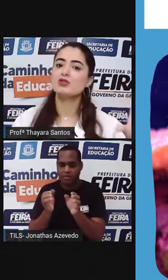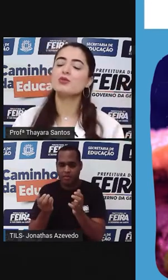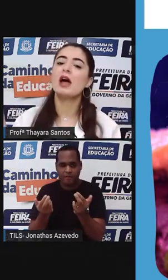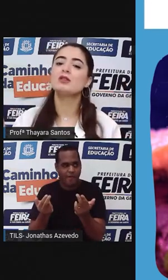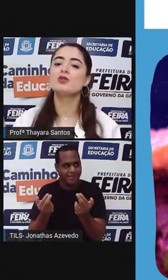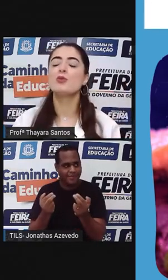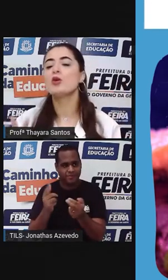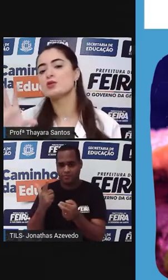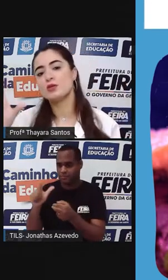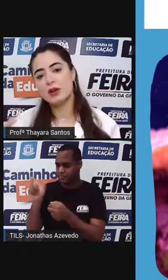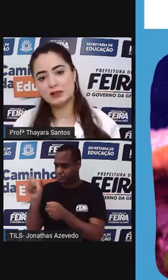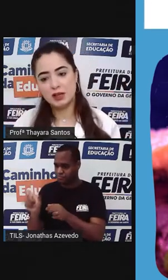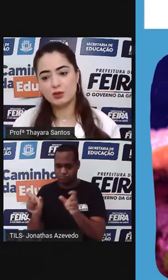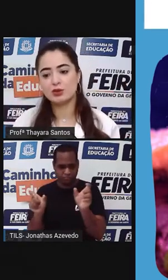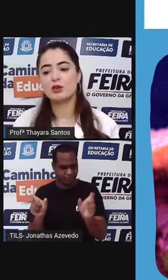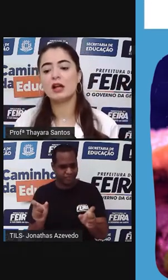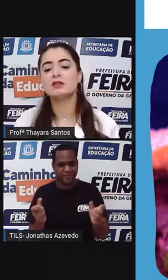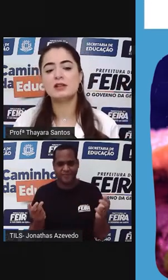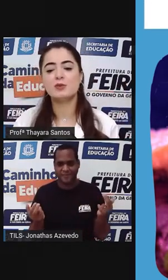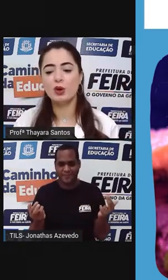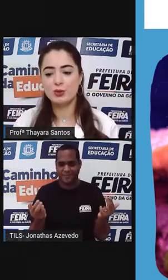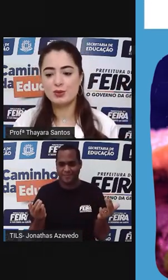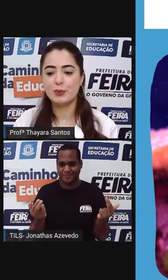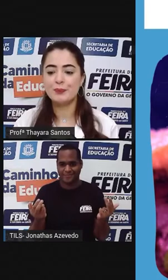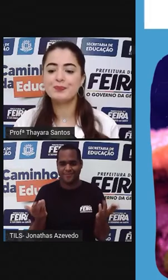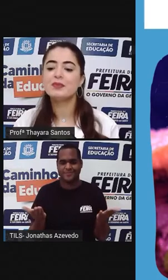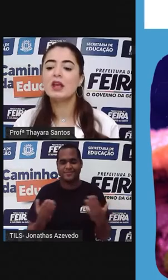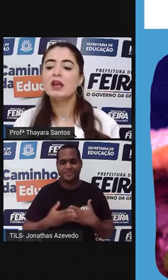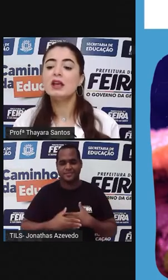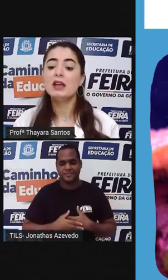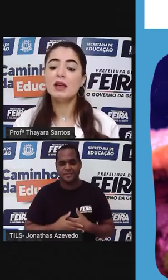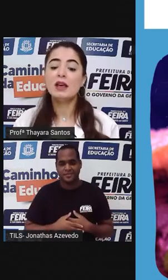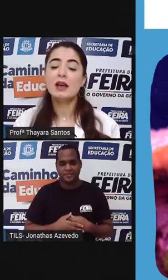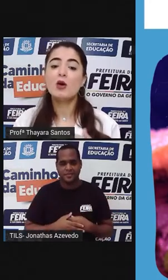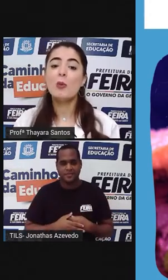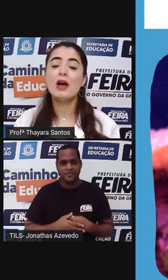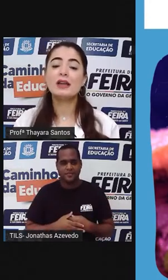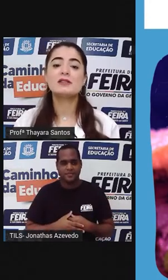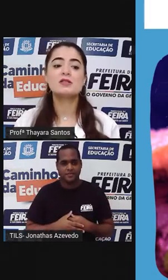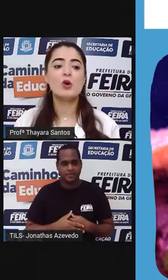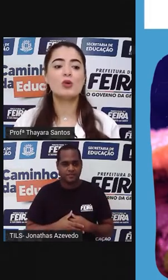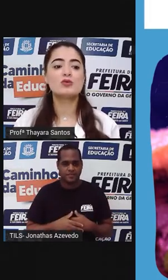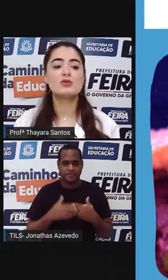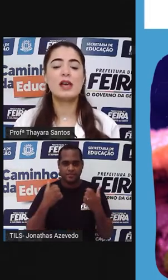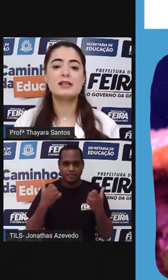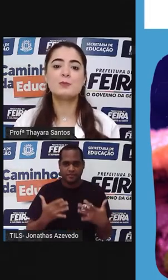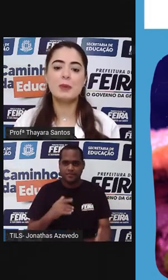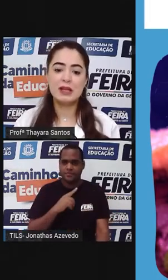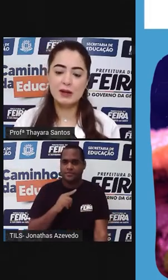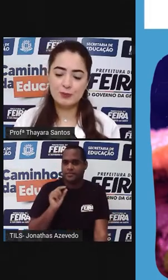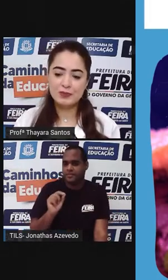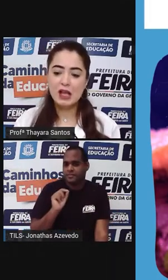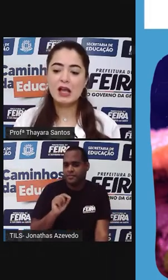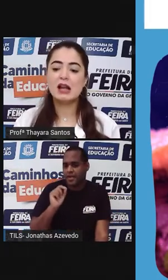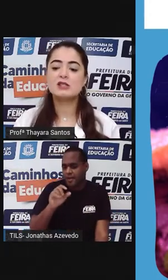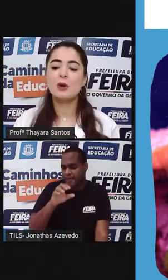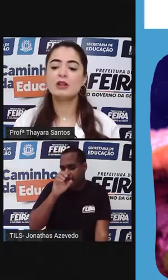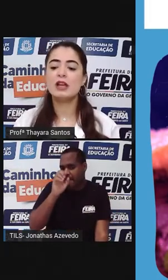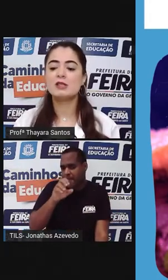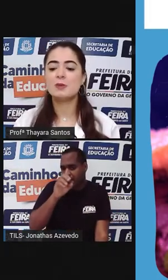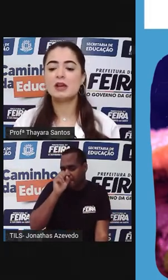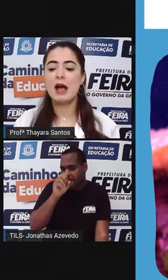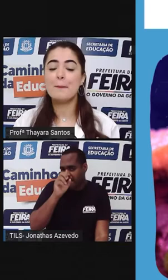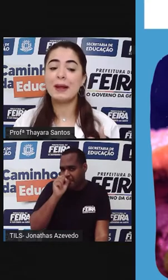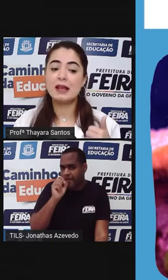Tudo que tem de um lado do molusco vai ter do outro lado desse molusco. E como é que esses moluscos respiram? Eles